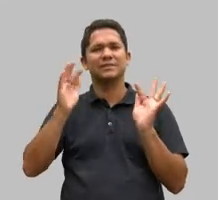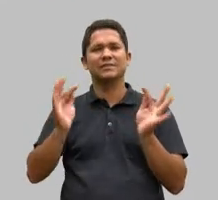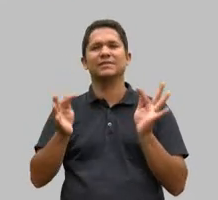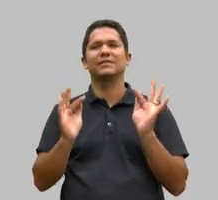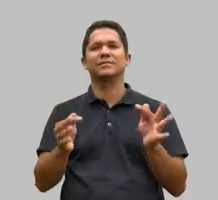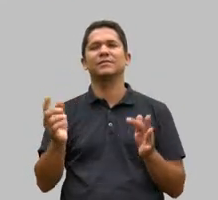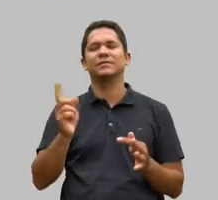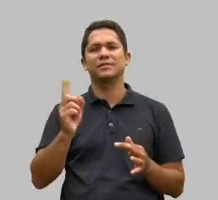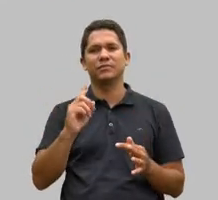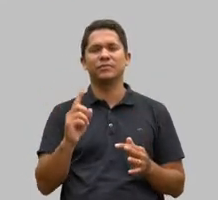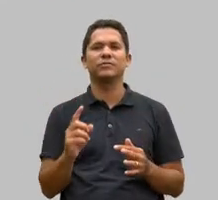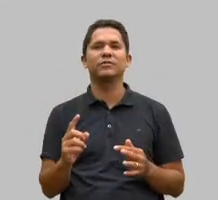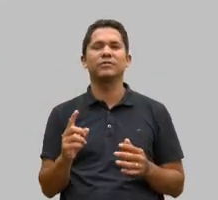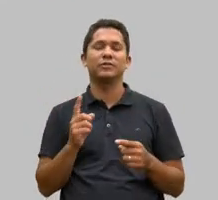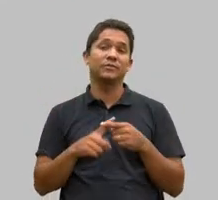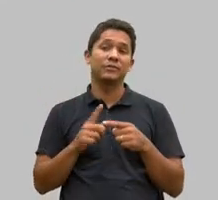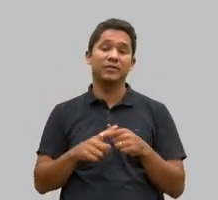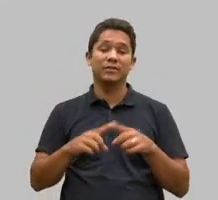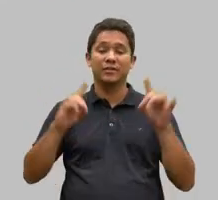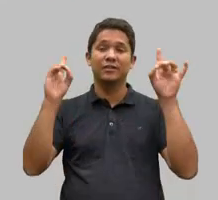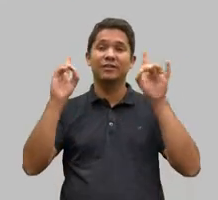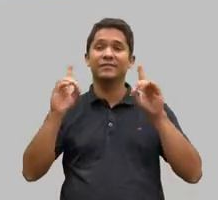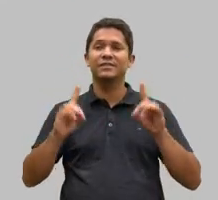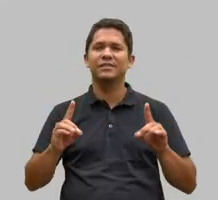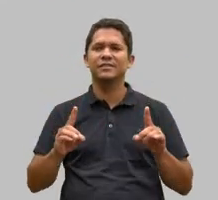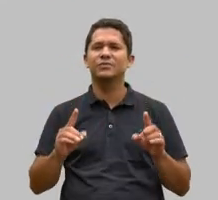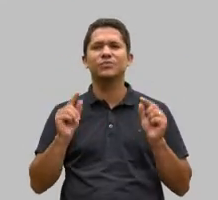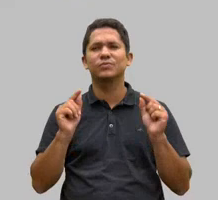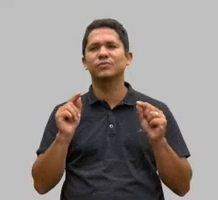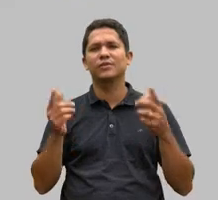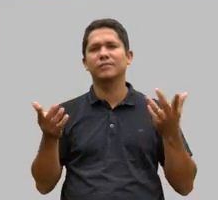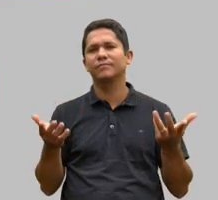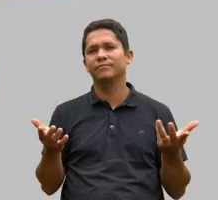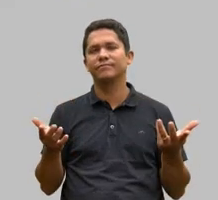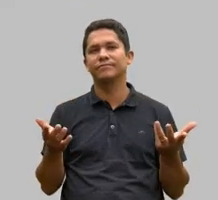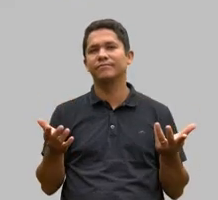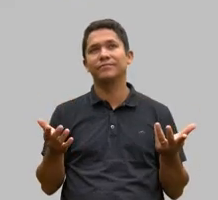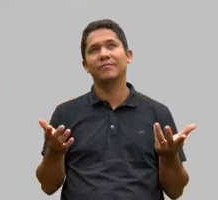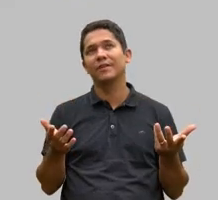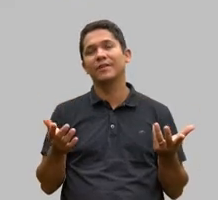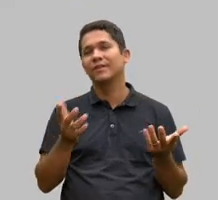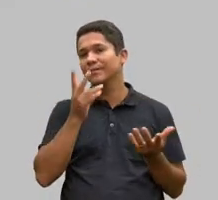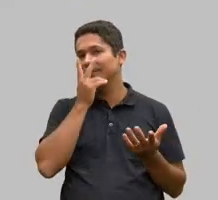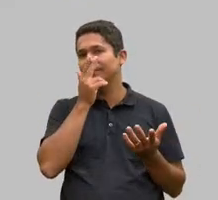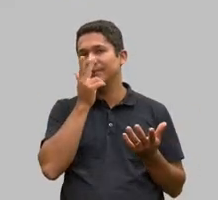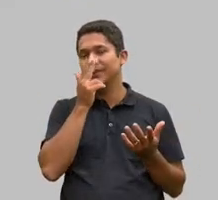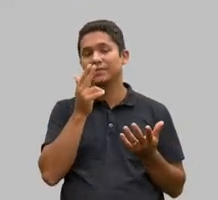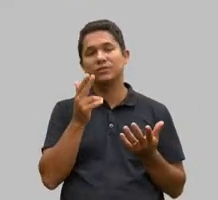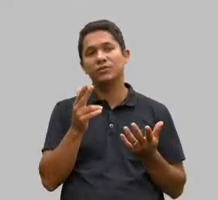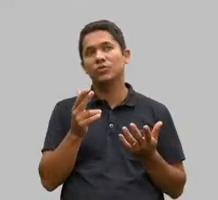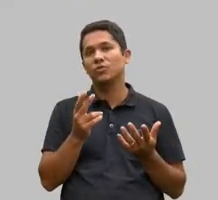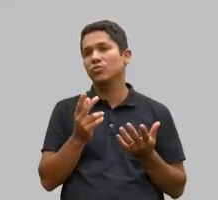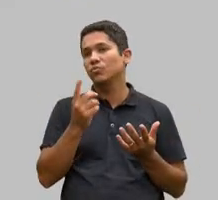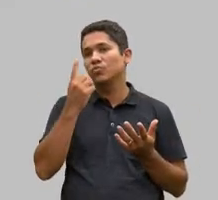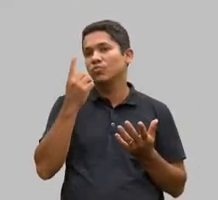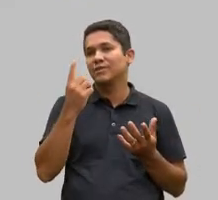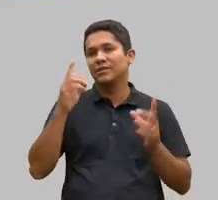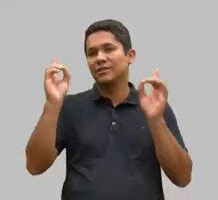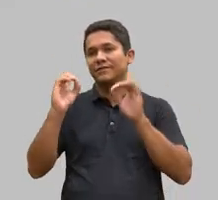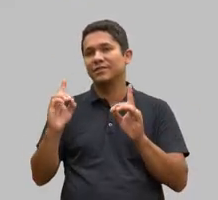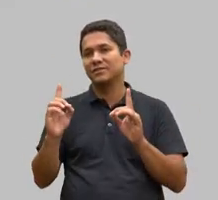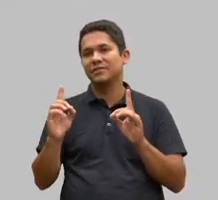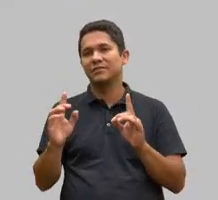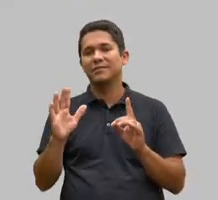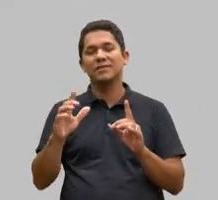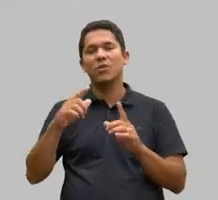dito, porque a deficiência, na maioria das vezes, é apenas mais uma no universo das vulnerabilidades. Na deficiência, ela